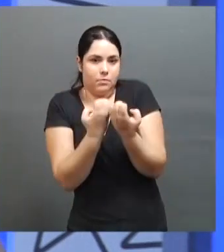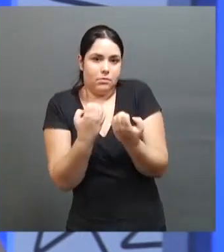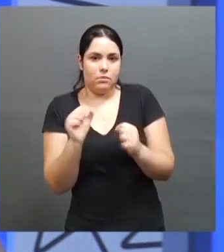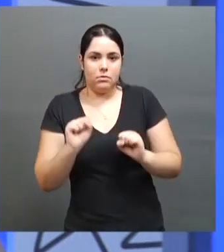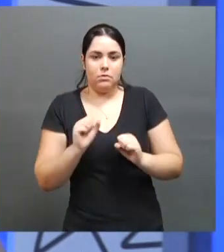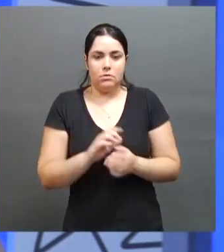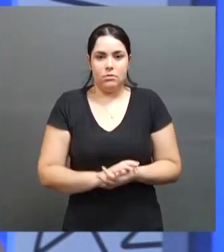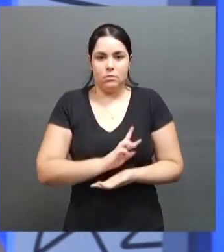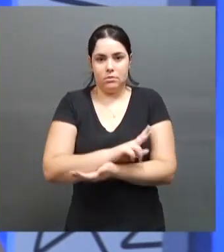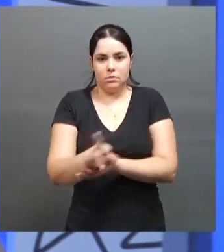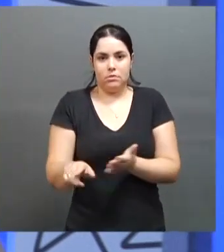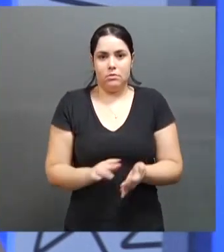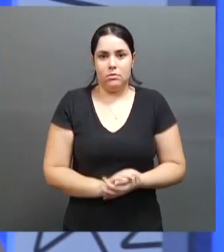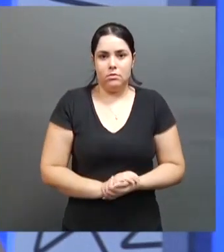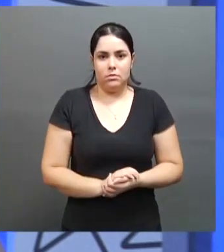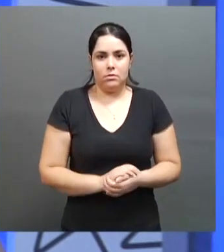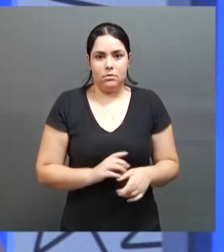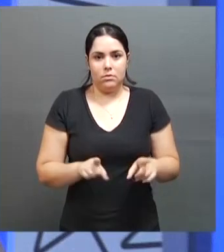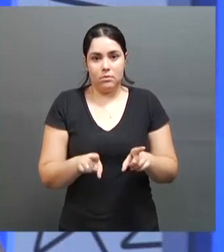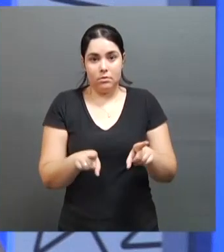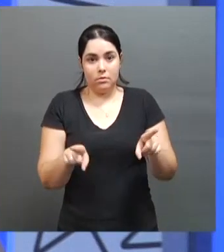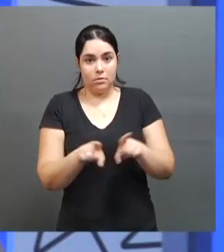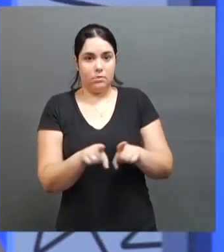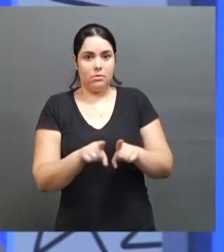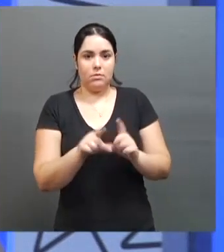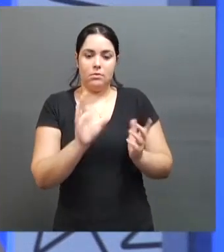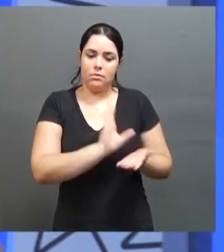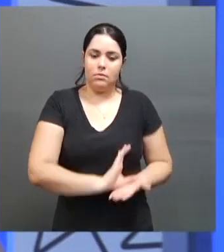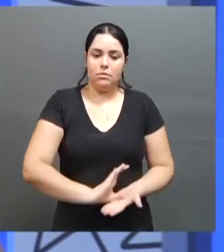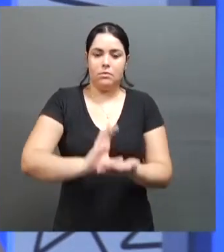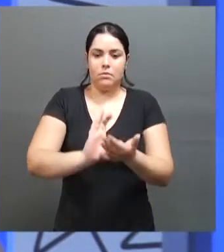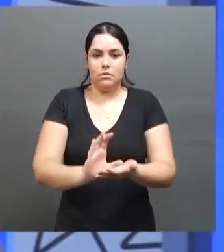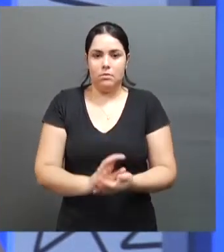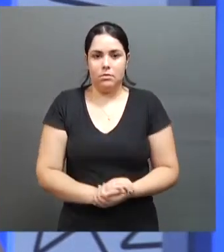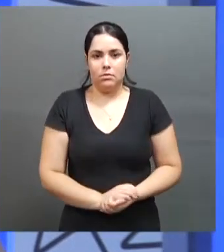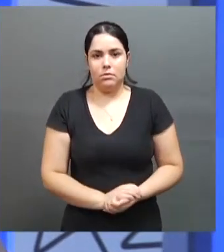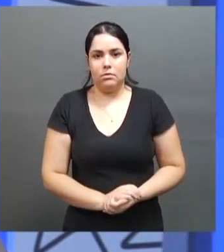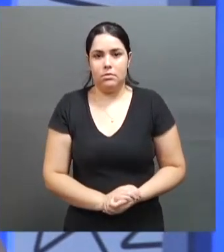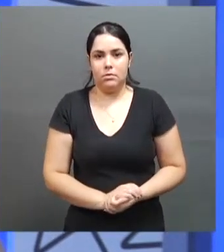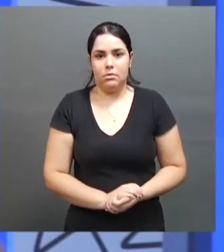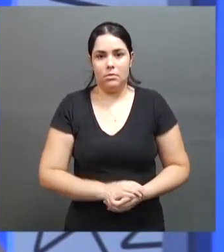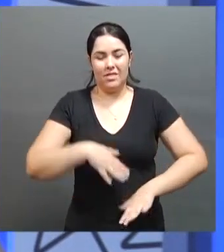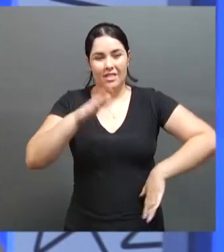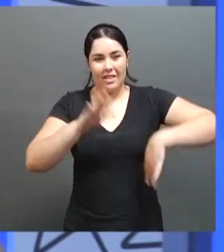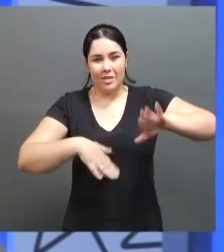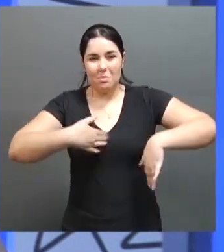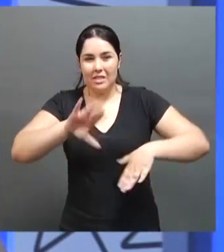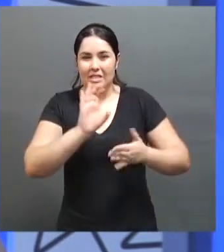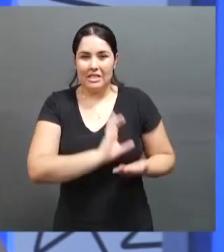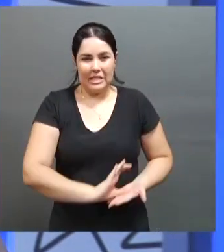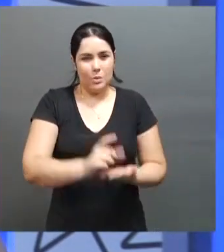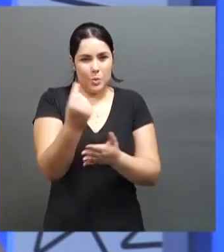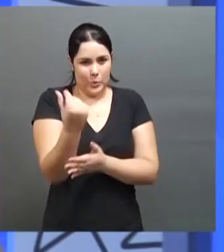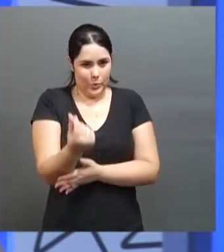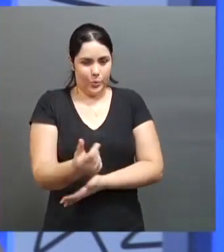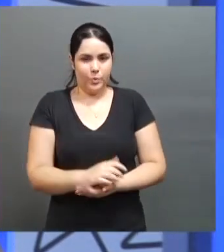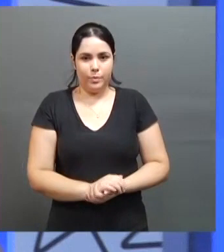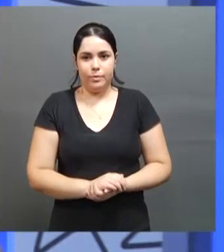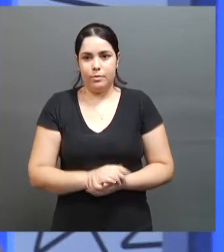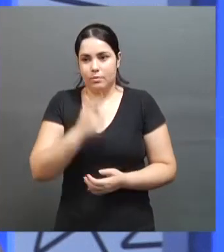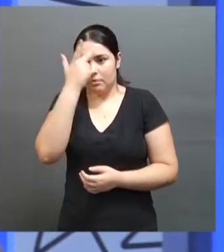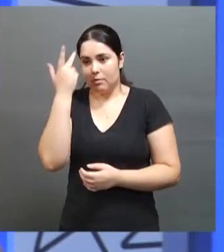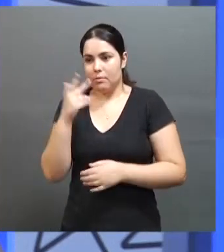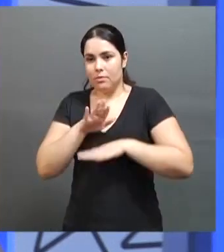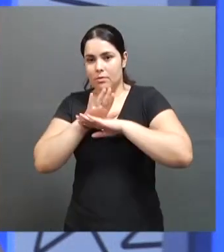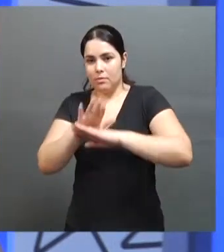e até mesmo com algum incentivo nessa área, talvez mais incentivo fiscal para patrocínio